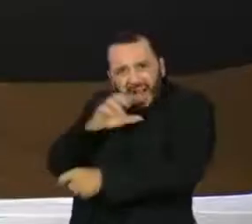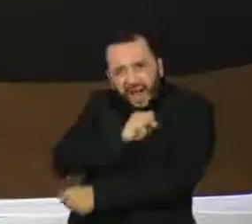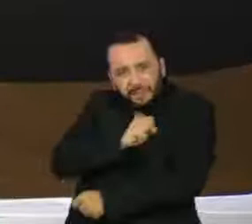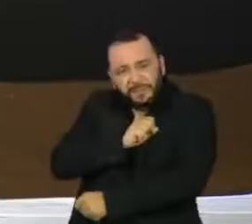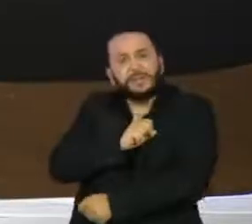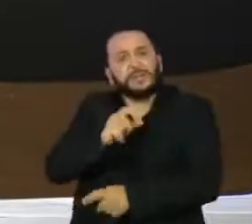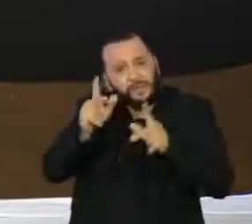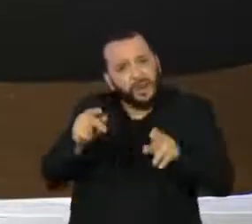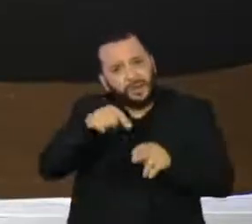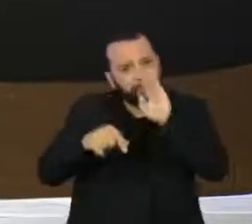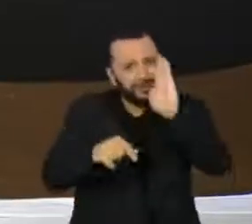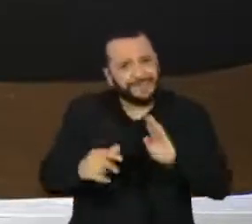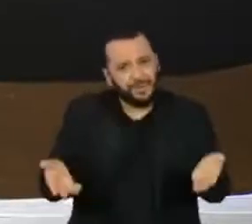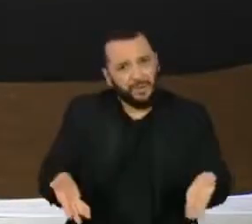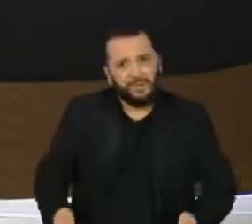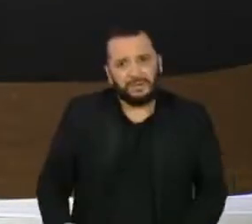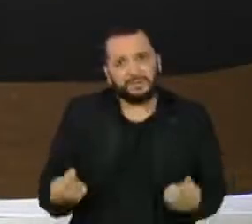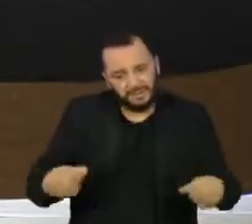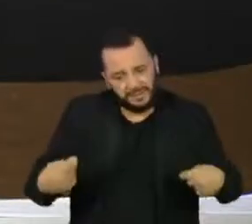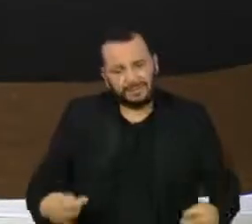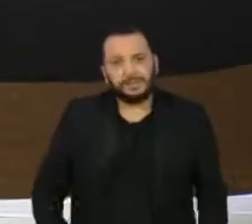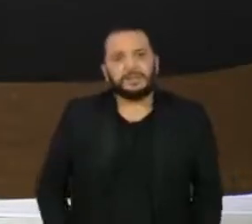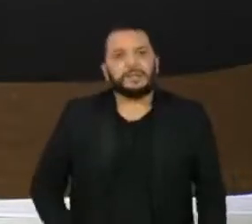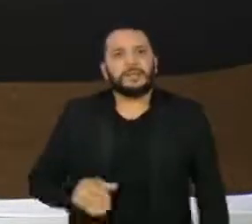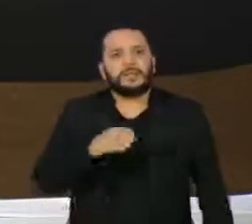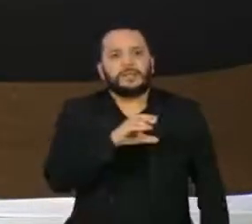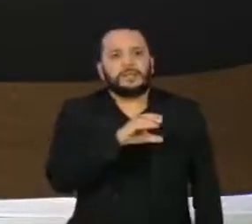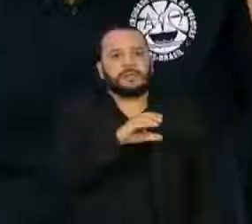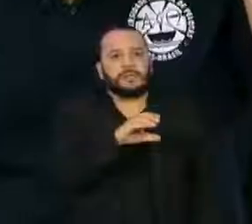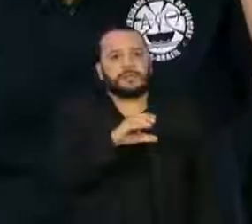Cristiana pediu a palavra. Por favor, Cristiana, queria te ouvir.